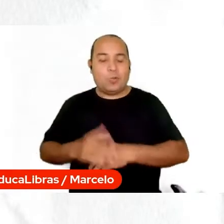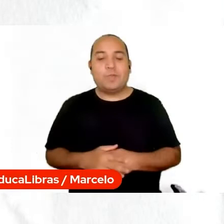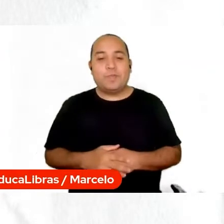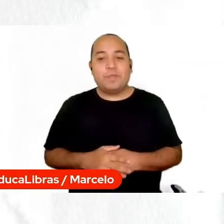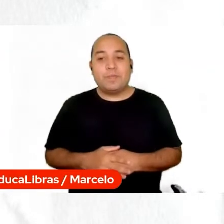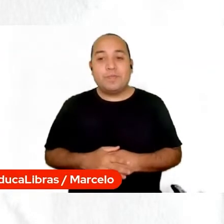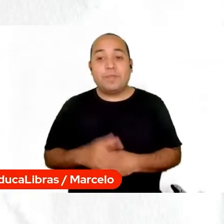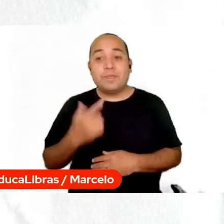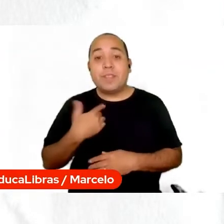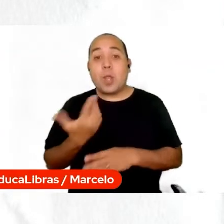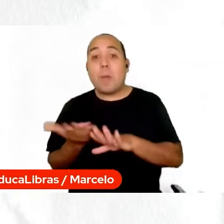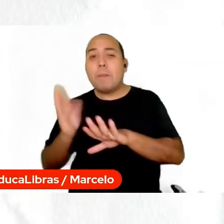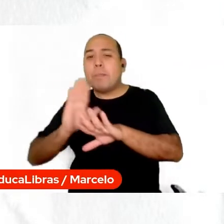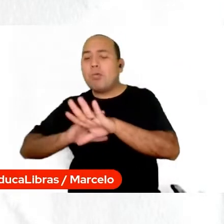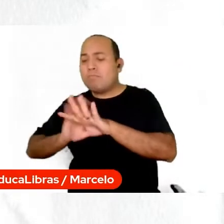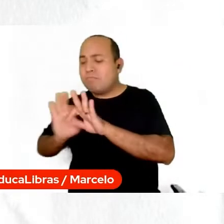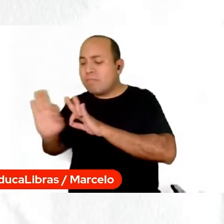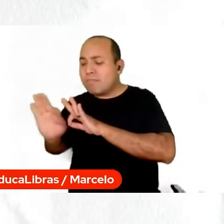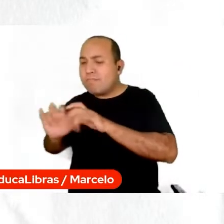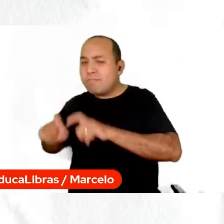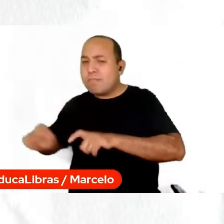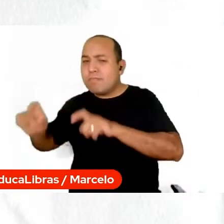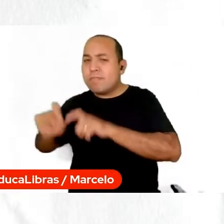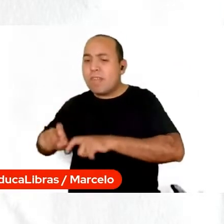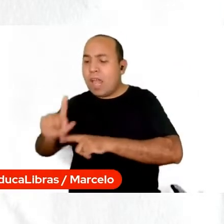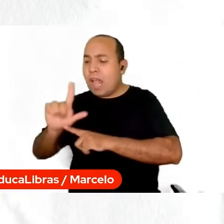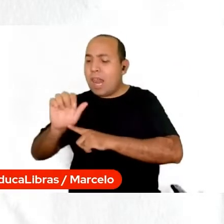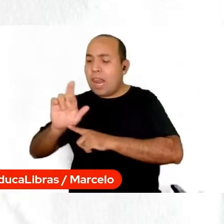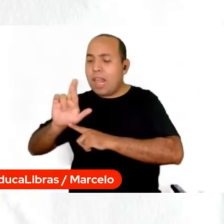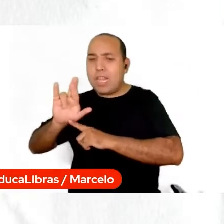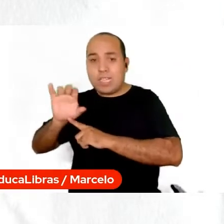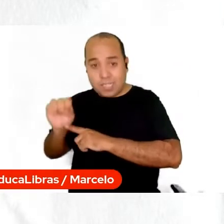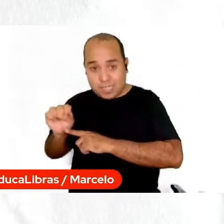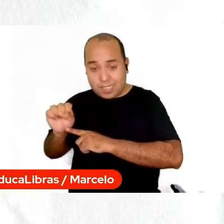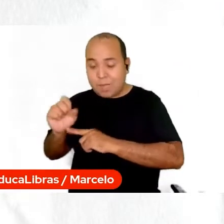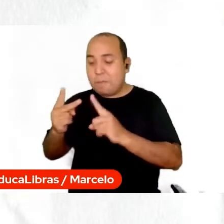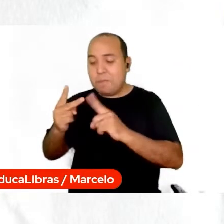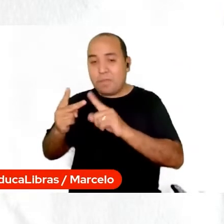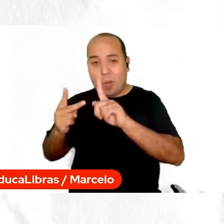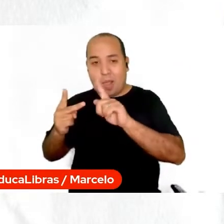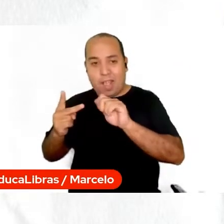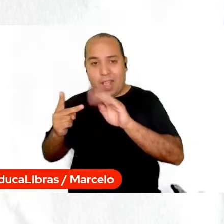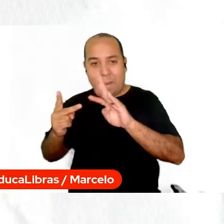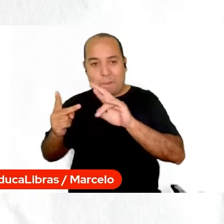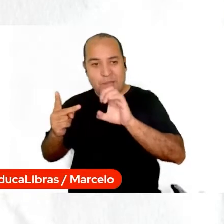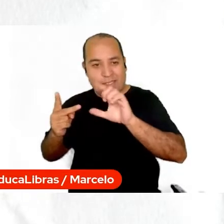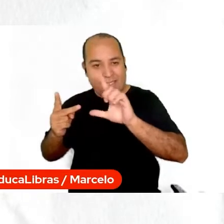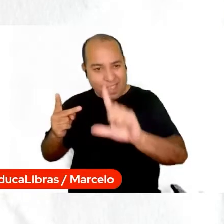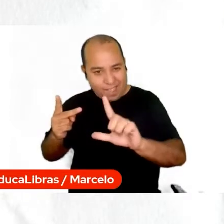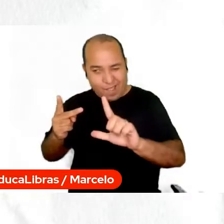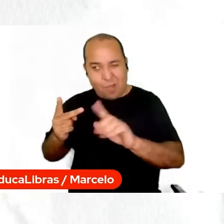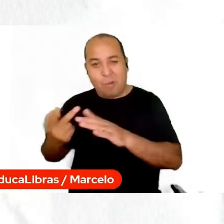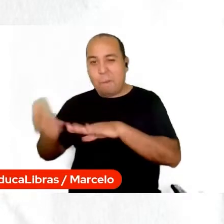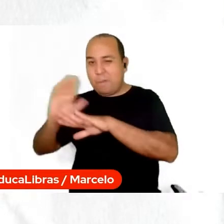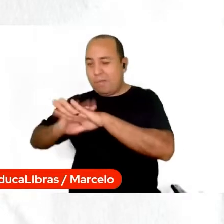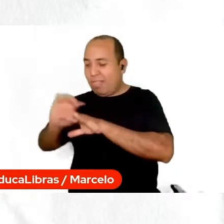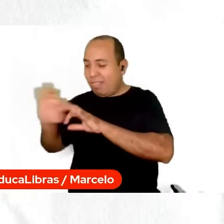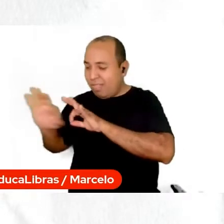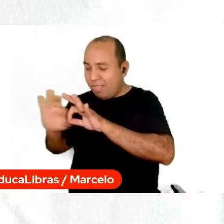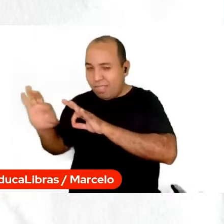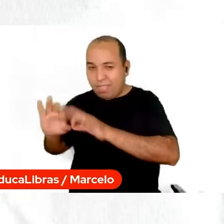nos bastidores a Larissa Massi e o Gabriel, que estão aqui nos bastidores com a gente.